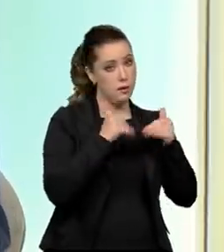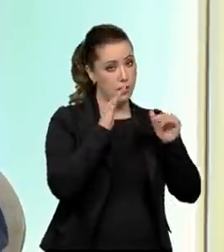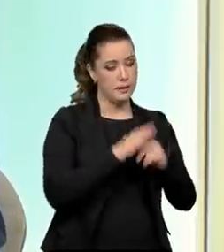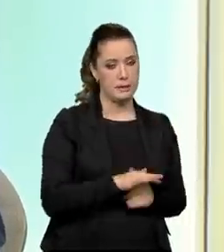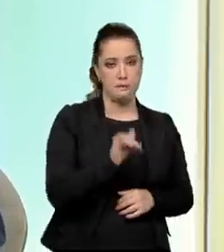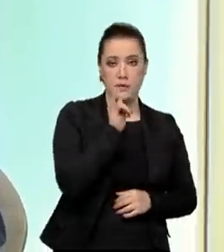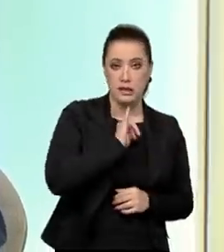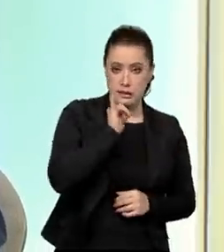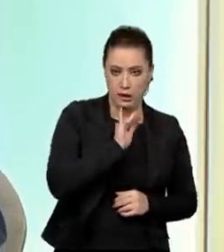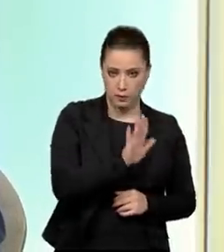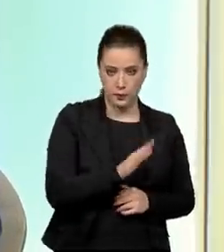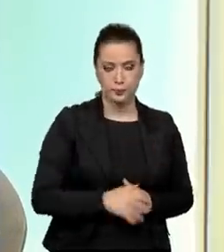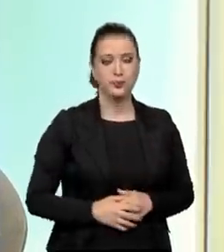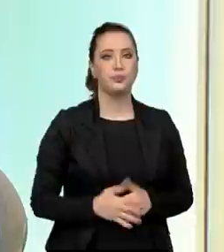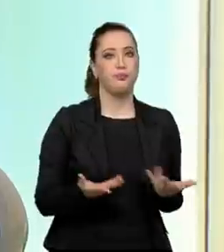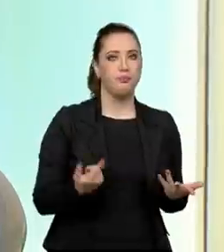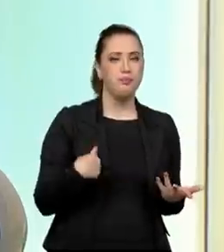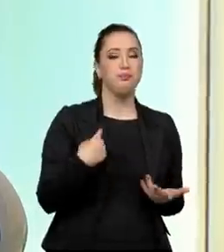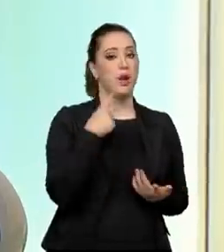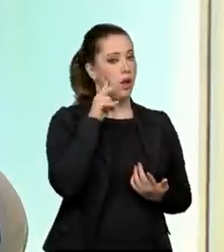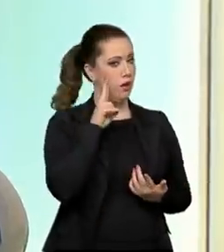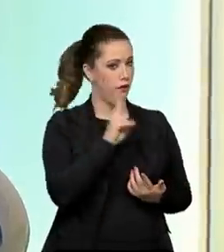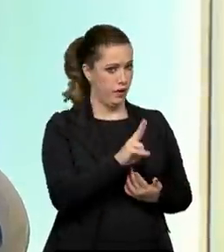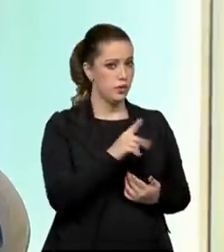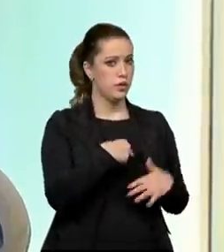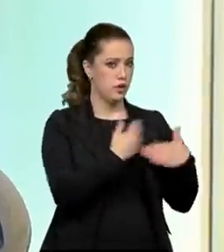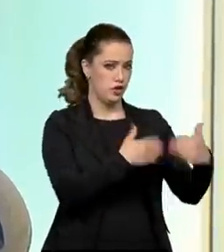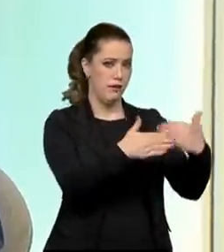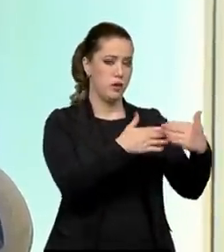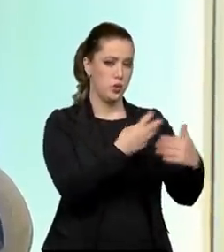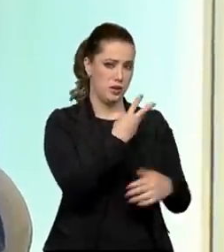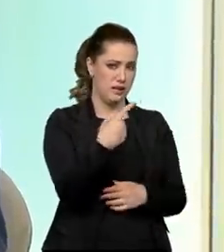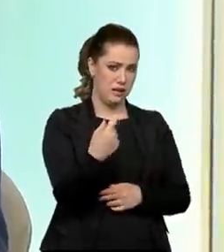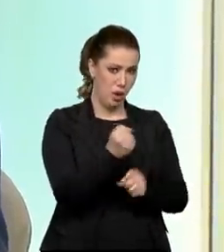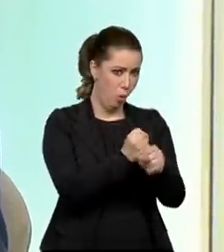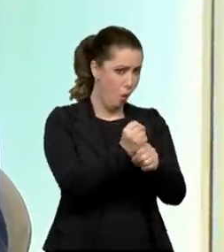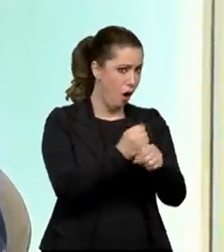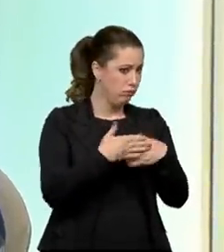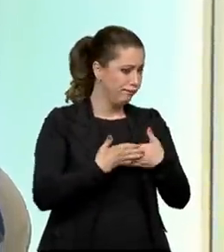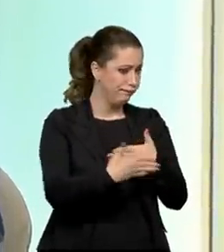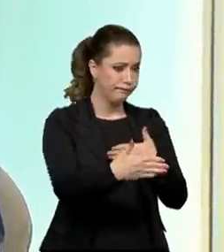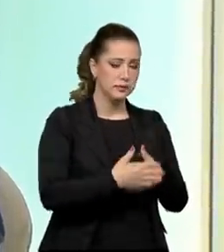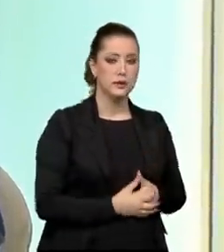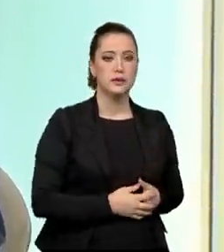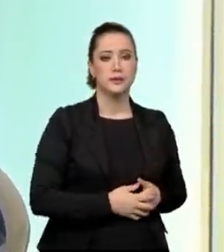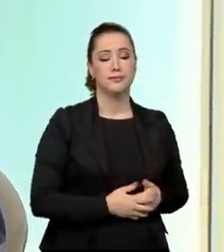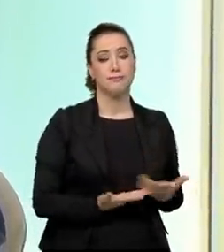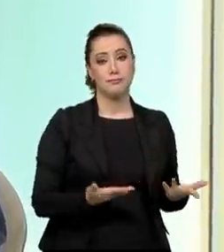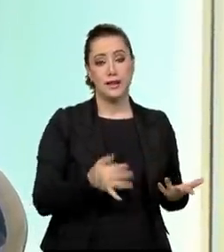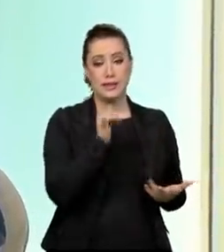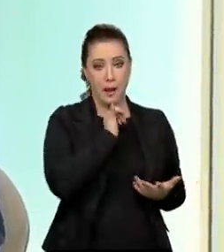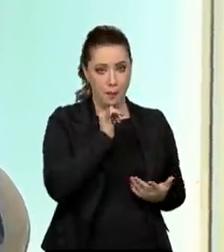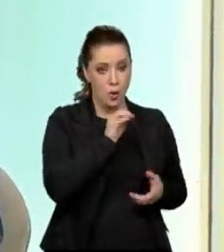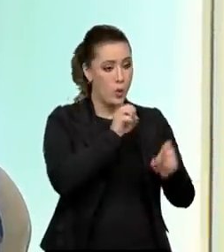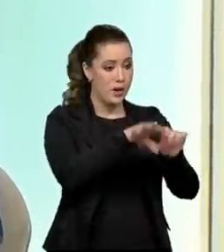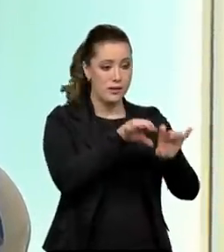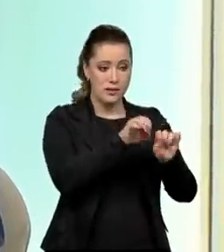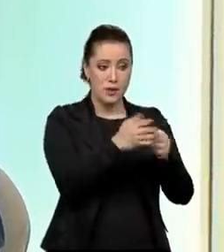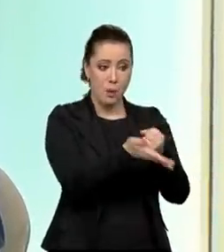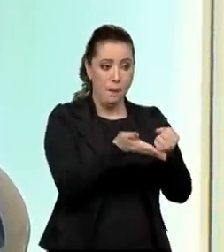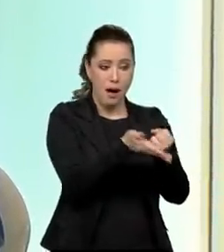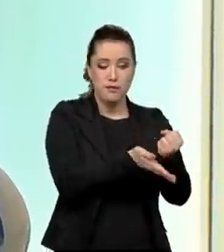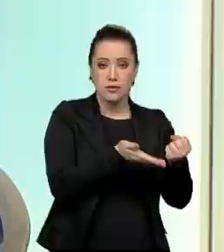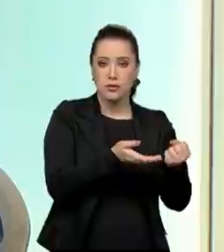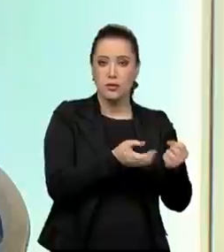o que eu considero que a gente conseguiu avançar mais ao longo desses 31 anos? O acesso à educação fundamental. O número de